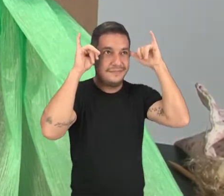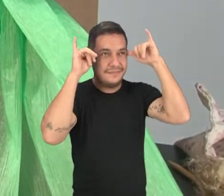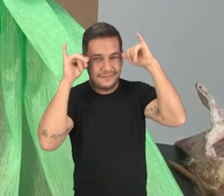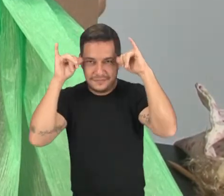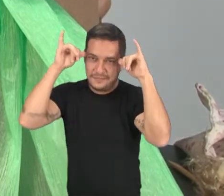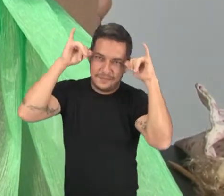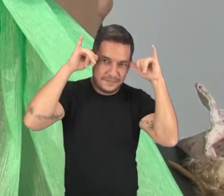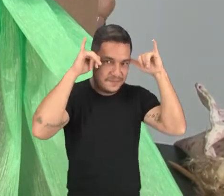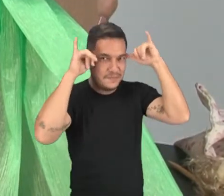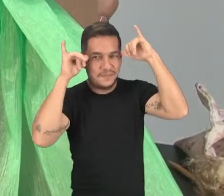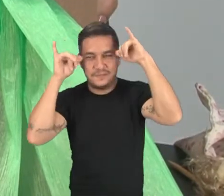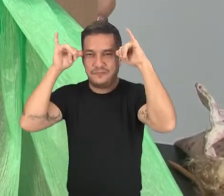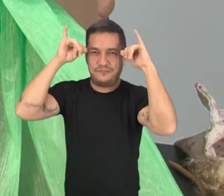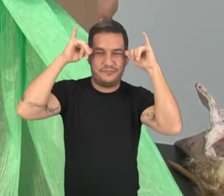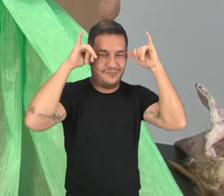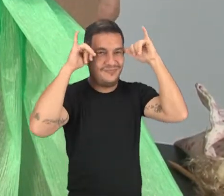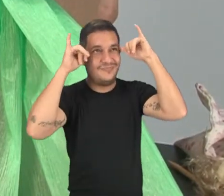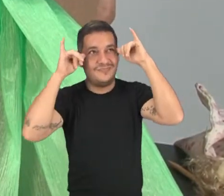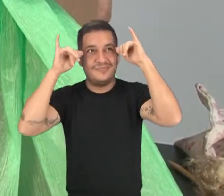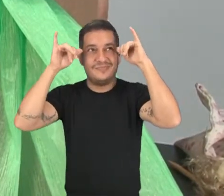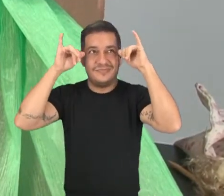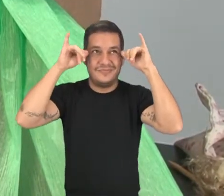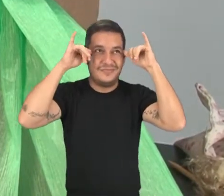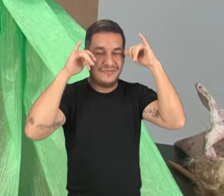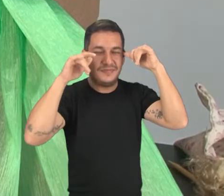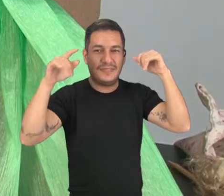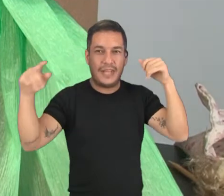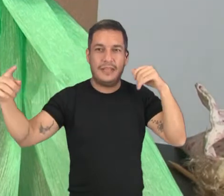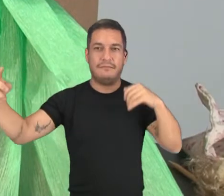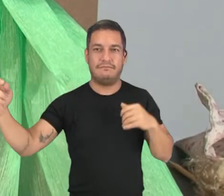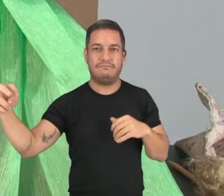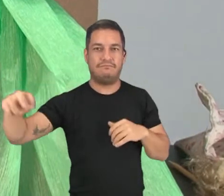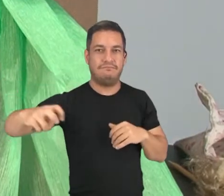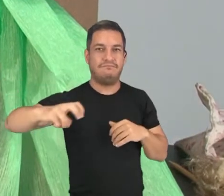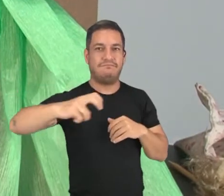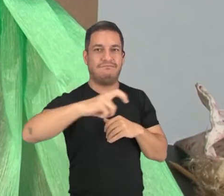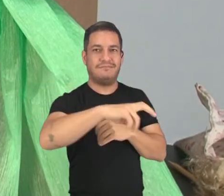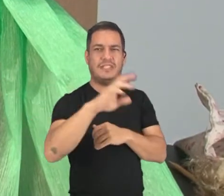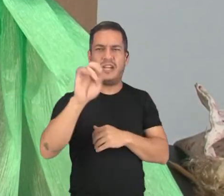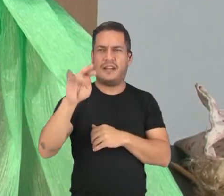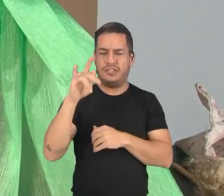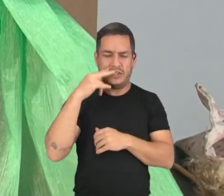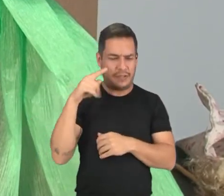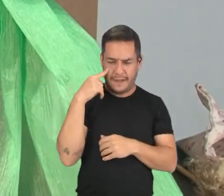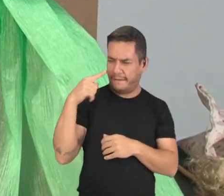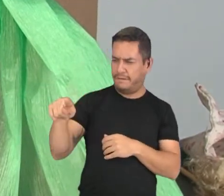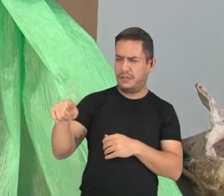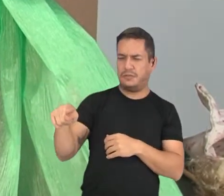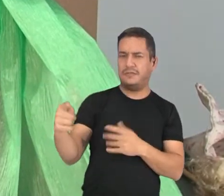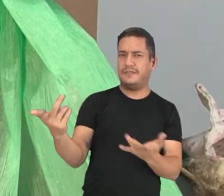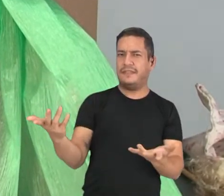lá, vem para cá, e passa na frente de Catirina. Catirina olhou.